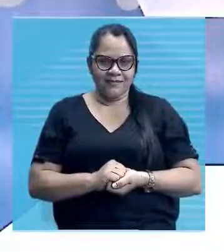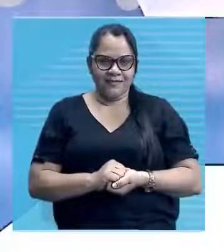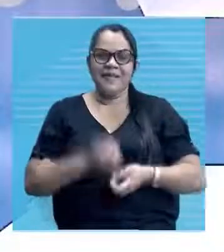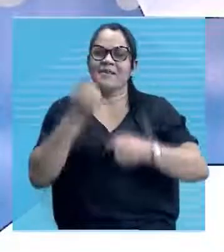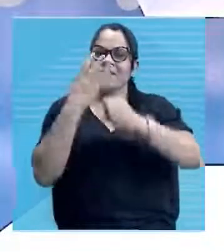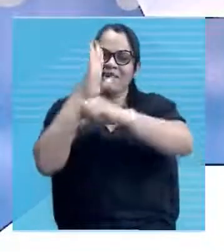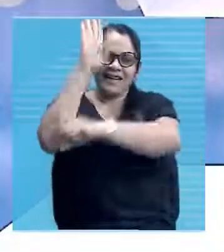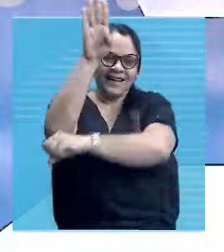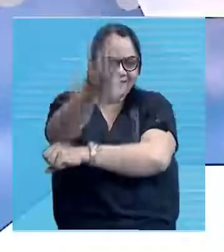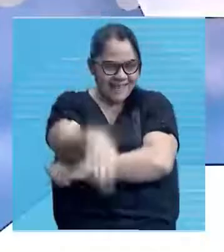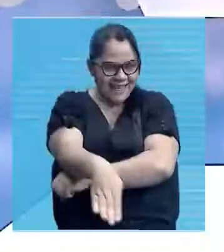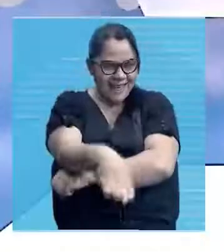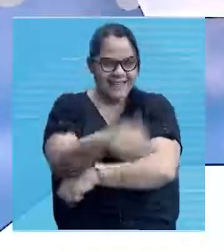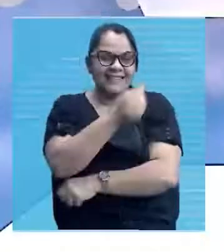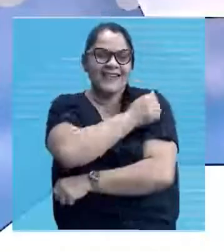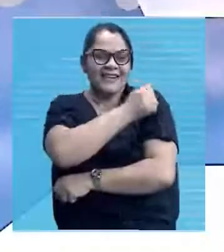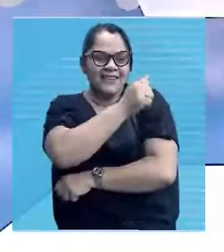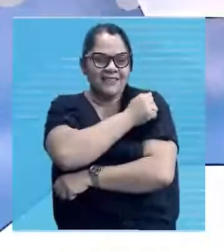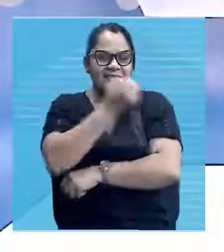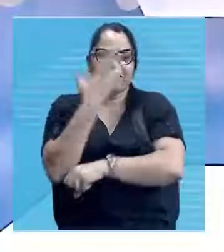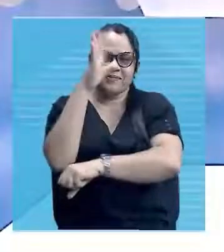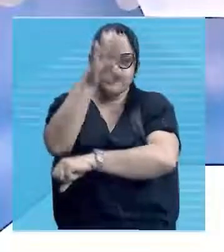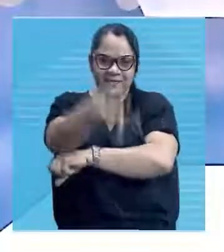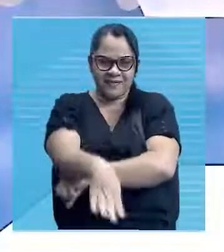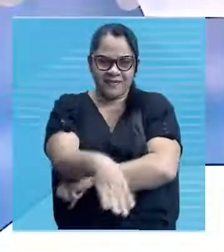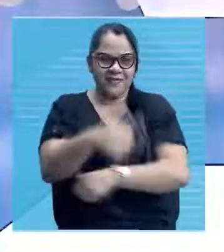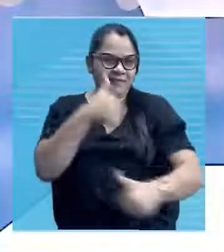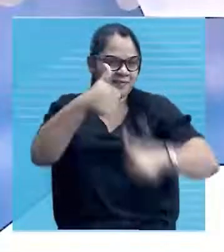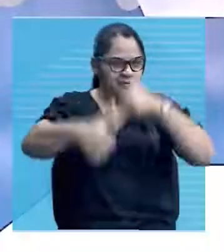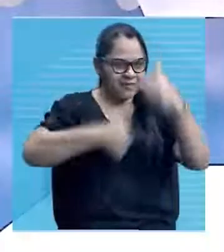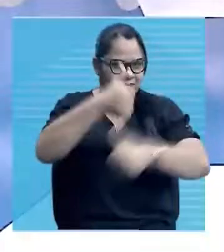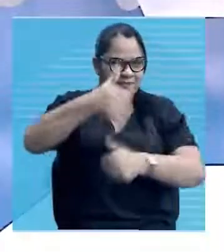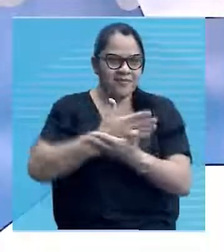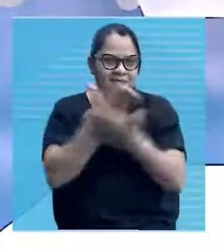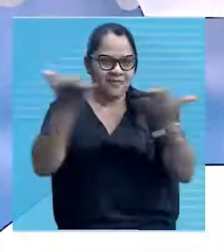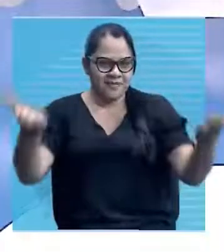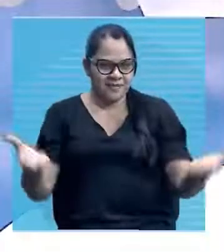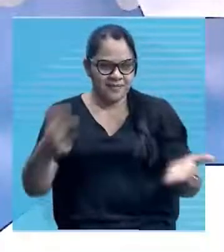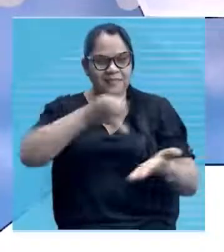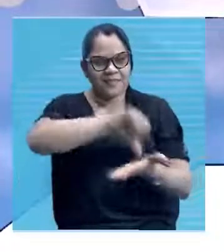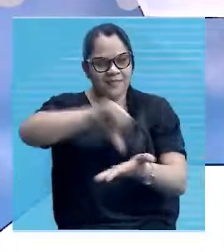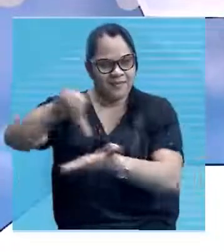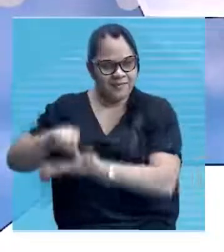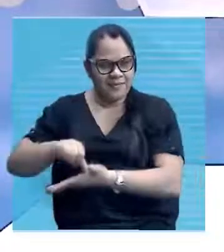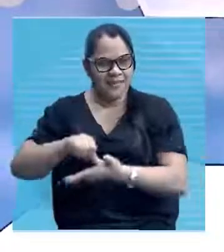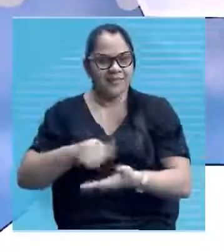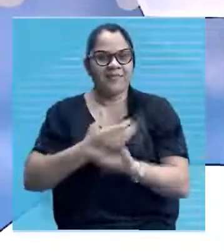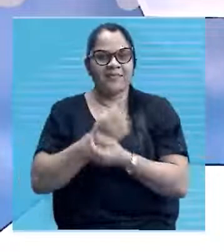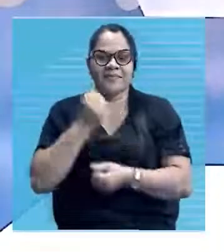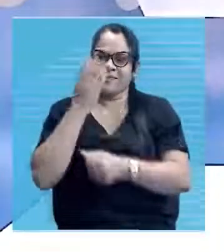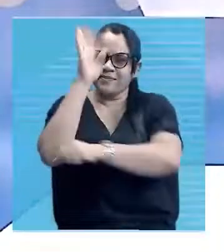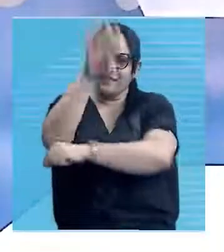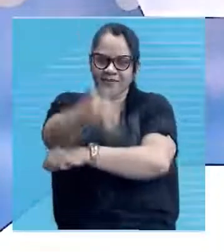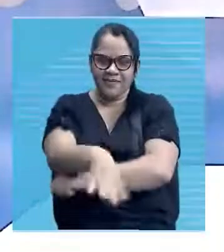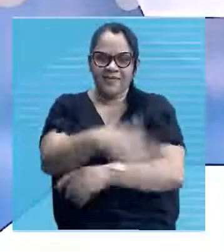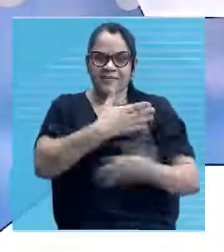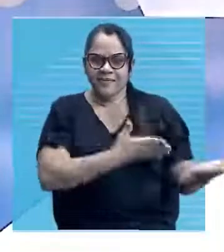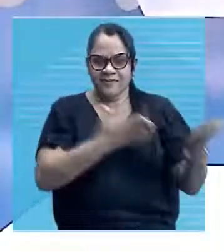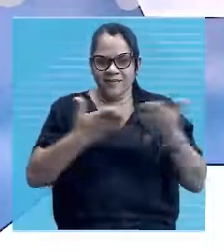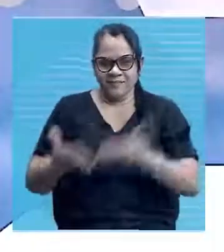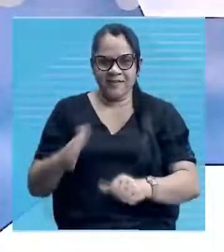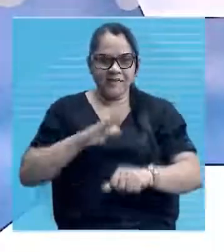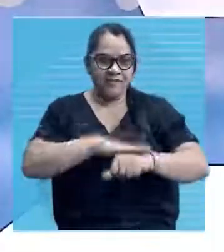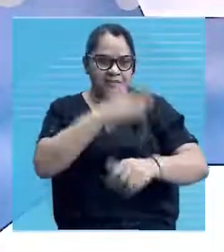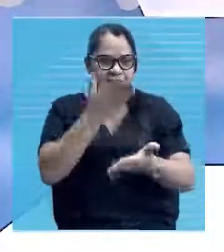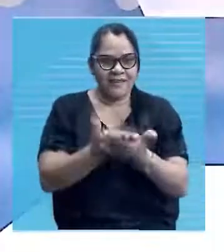Boa tarde, galera! Boa tarde! Tudo bem com vocês? Boa tarde a todos os polos, boa tarde a todos conectados. Sejam bem-vindos a mais